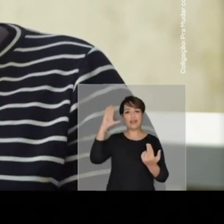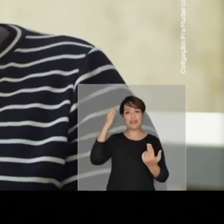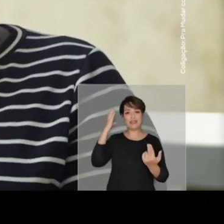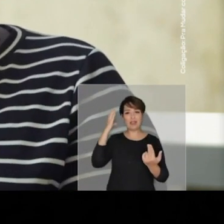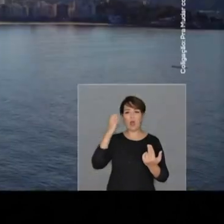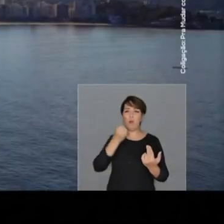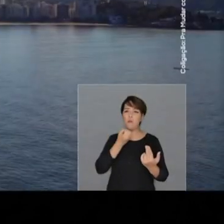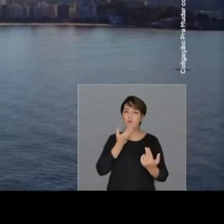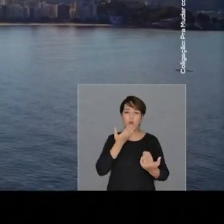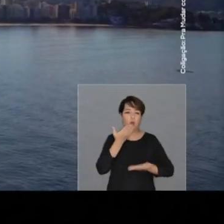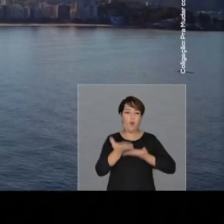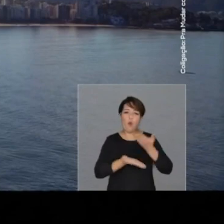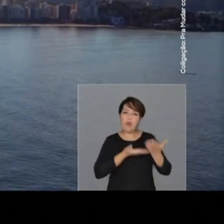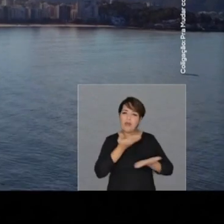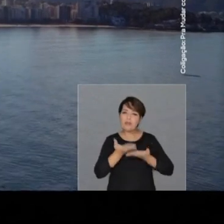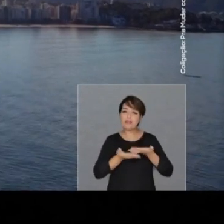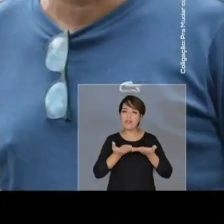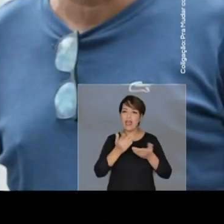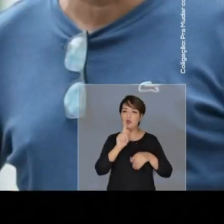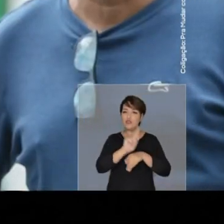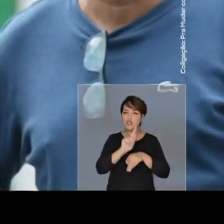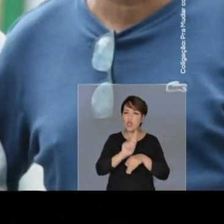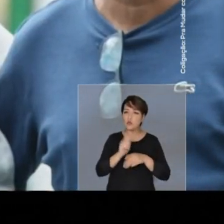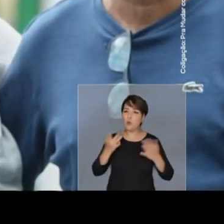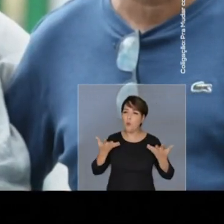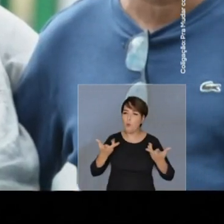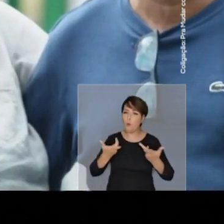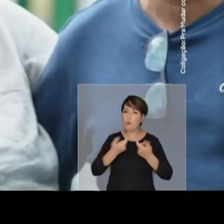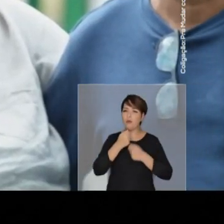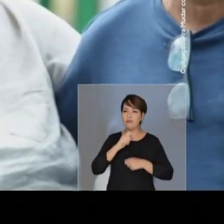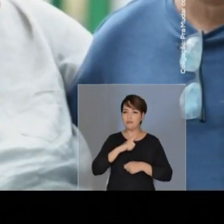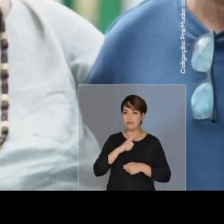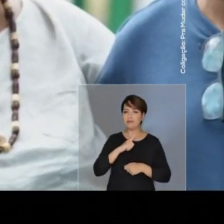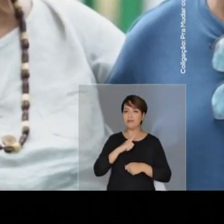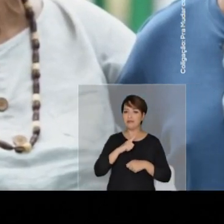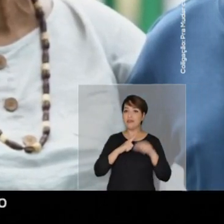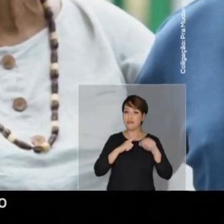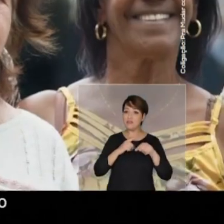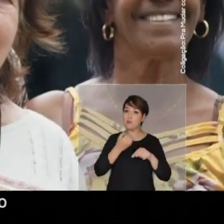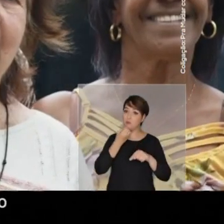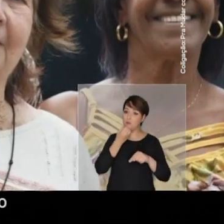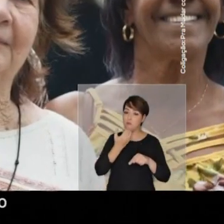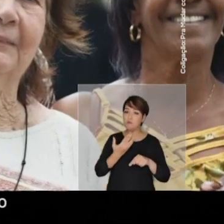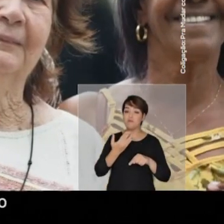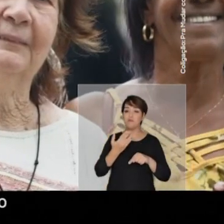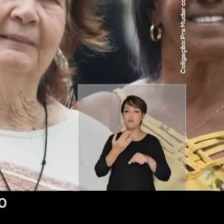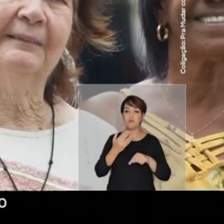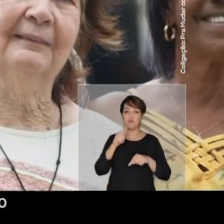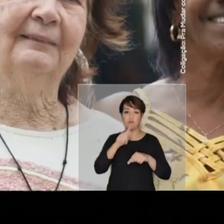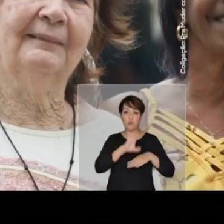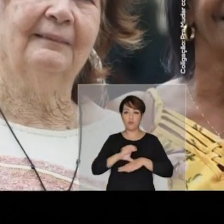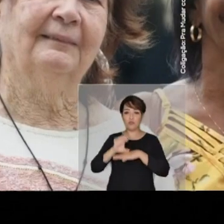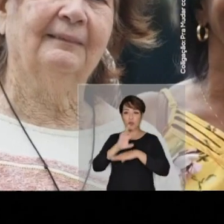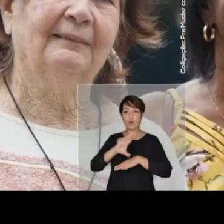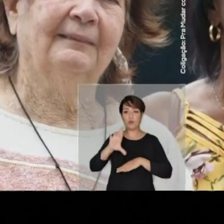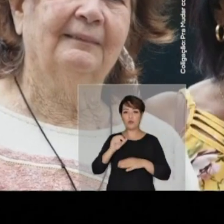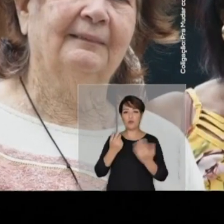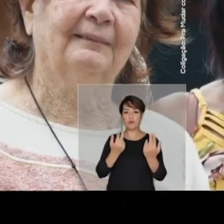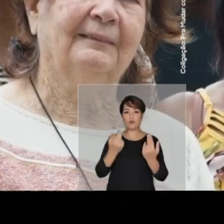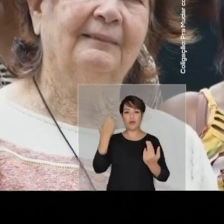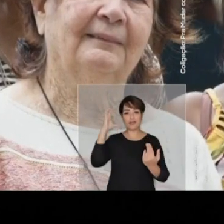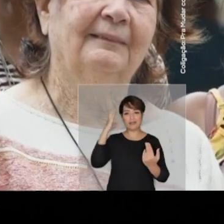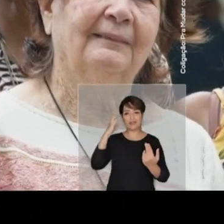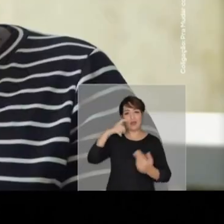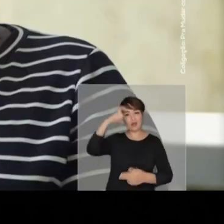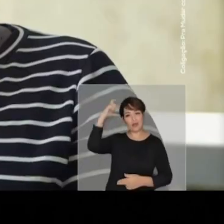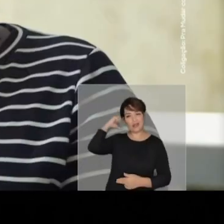o Niterói é hoje. Esse Niterói bem cuidado, que teve um gestor de qualidade. Esse gestor vai indo para Rio de Janeiro fazer o melhor que ele